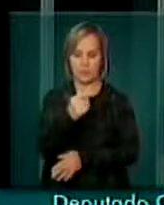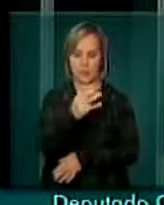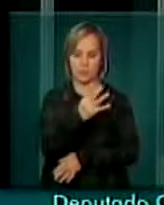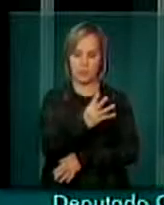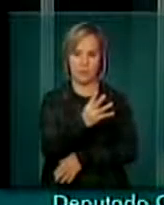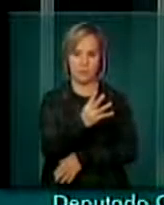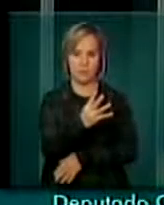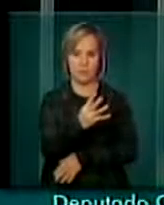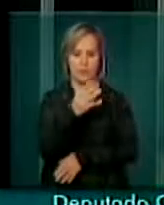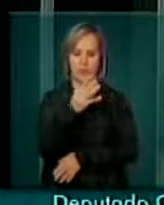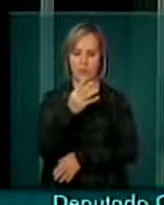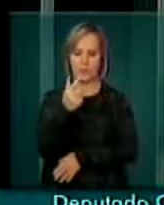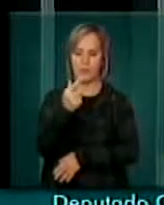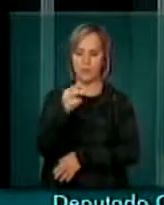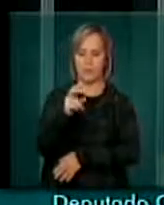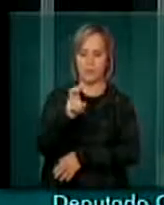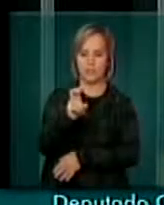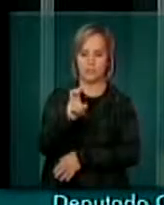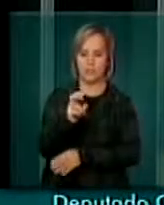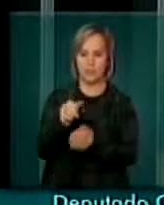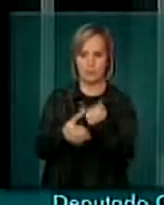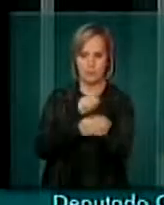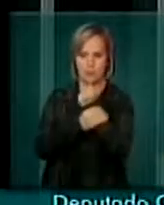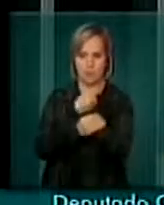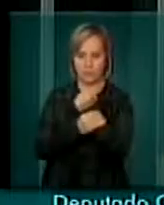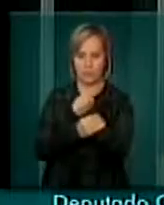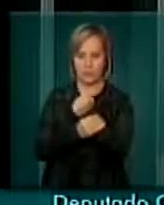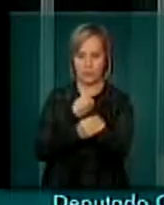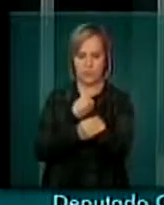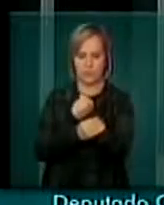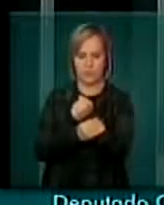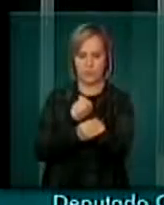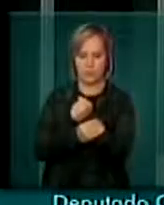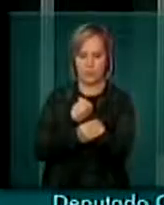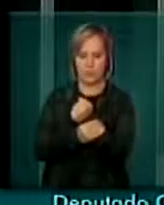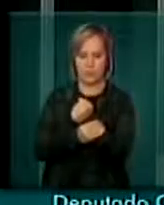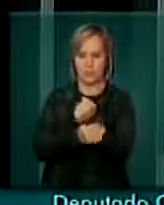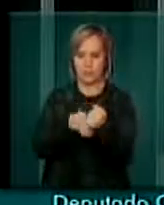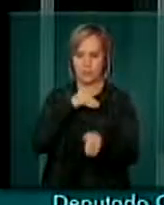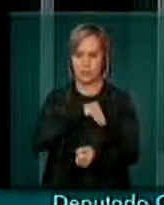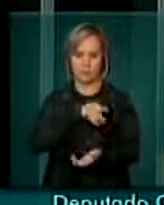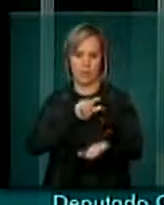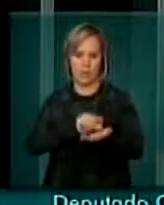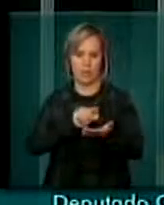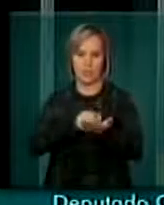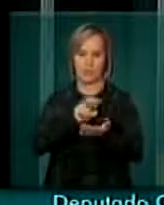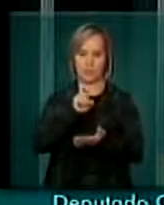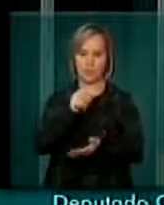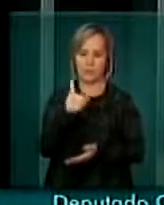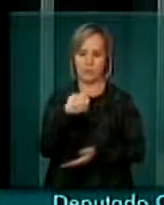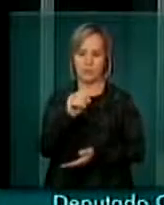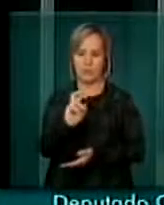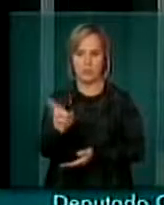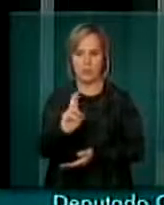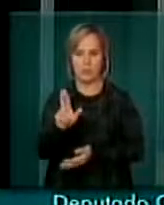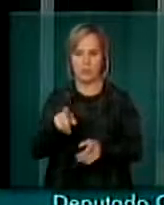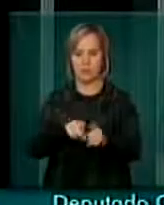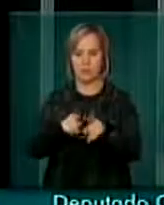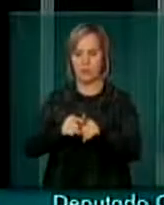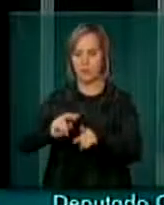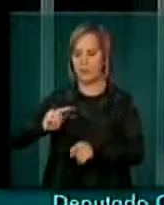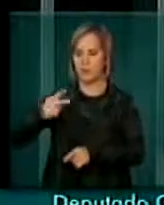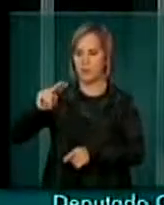e a 475, uma garantindo um salário mínimo de R 510, e o outro é o reajuste de 7